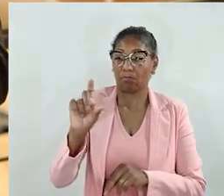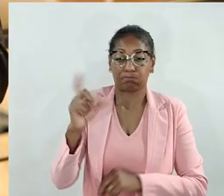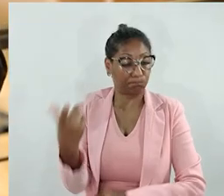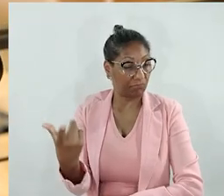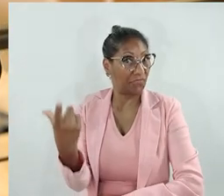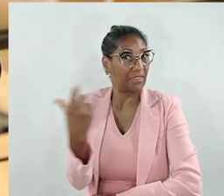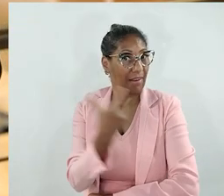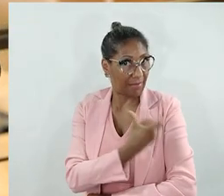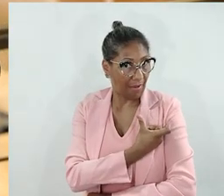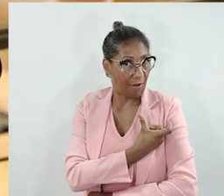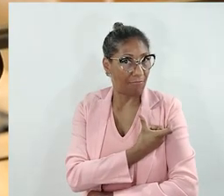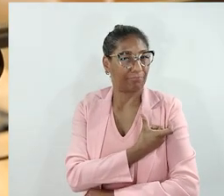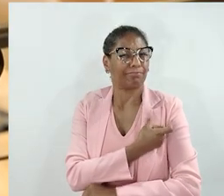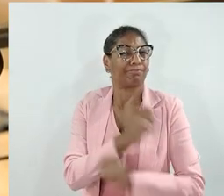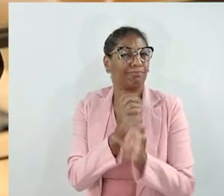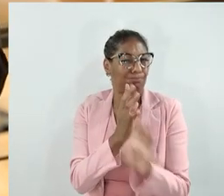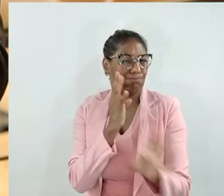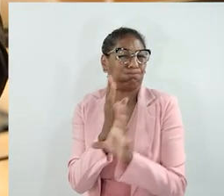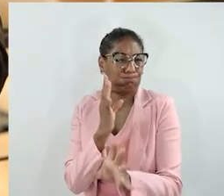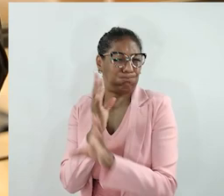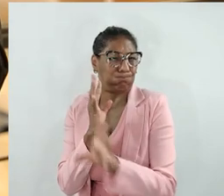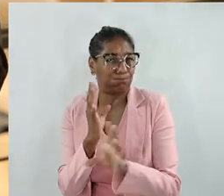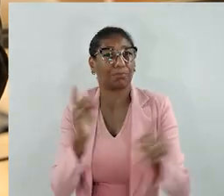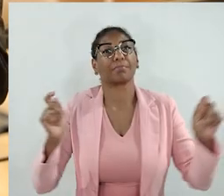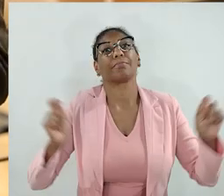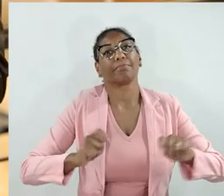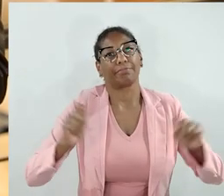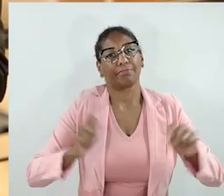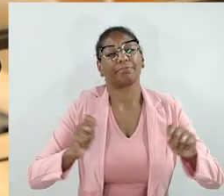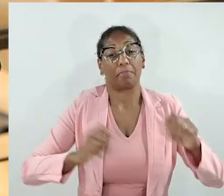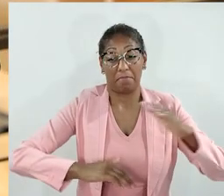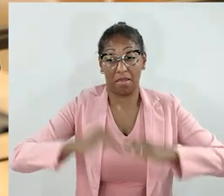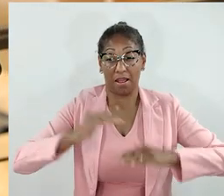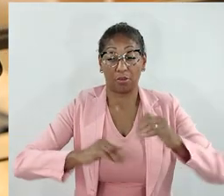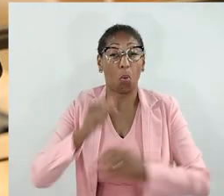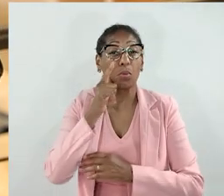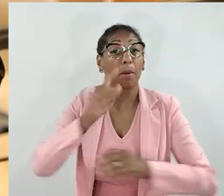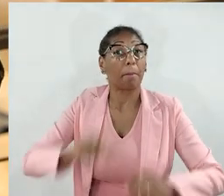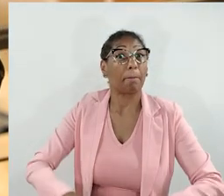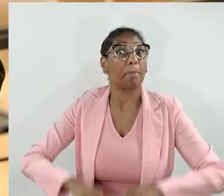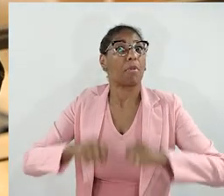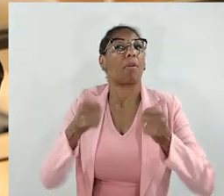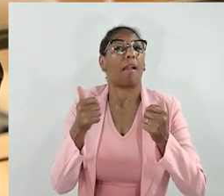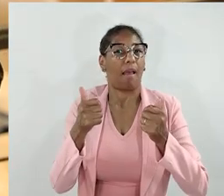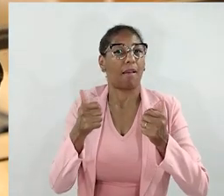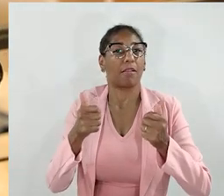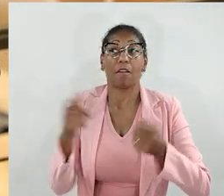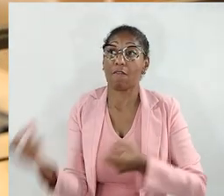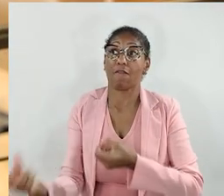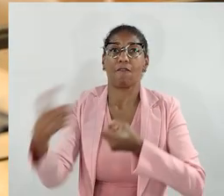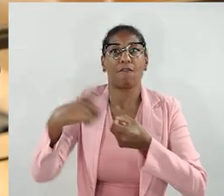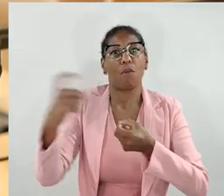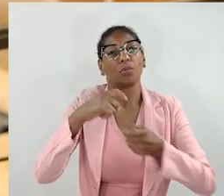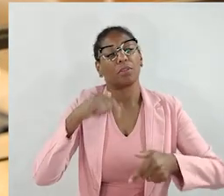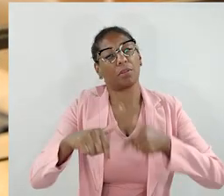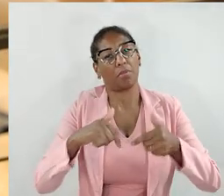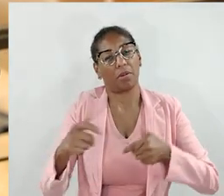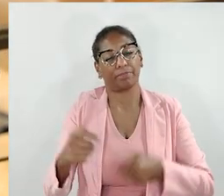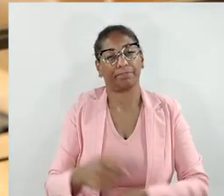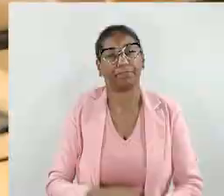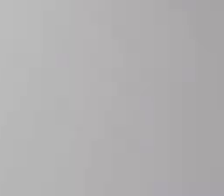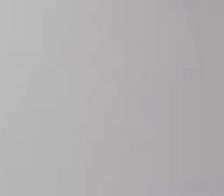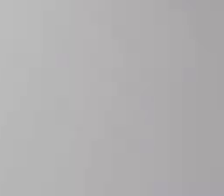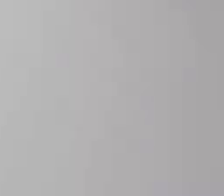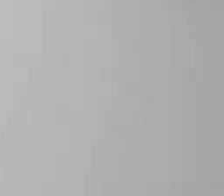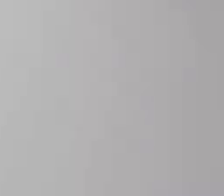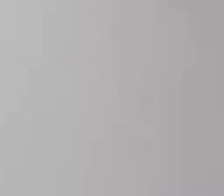agora com a vacinação em massa, com essas ações, a gente consiga melhorar o cenário e comece a voltar a trabalhar